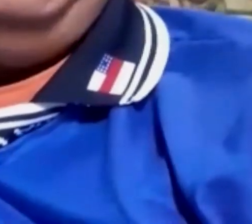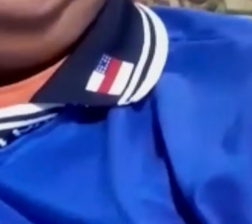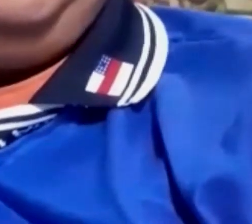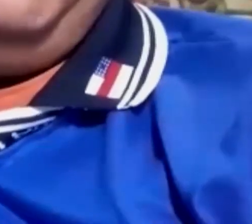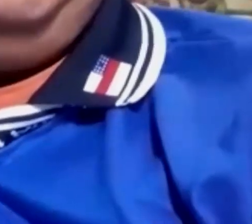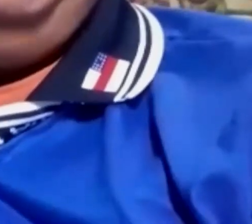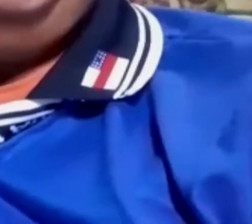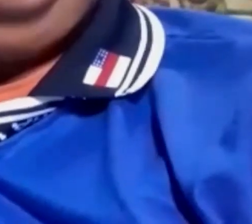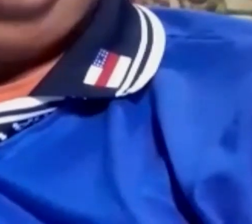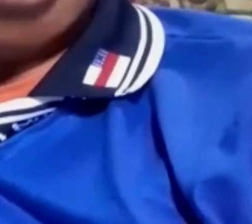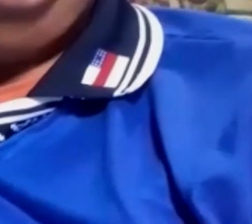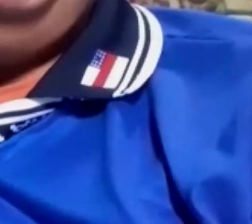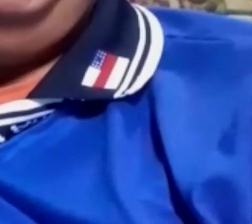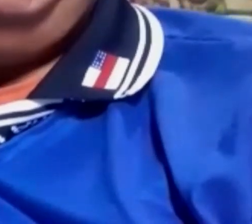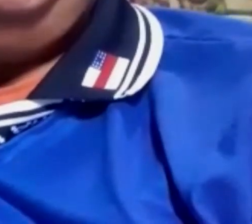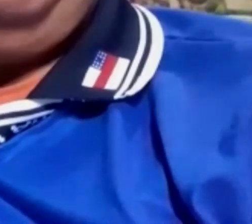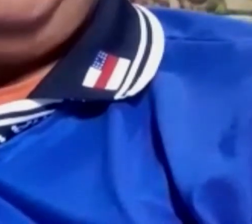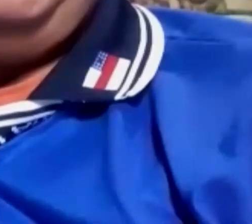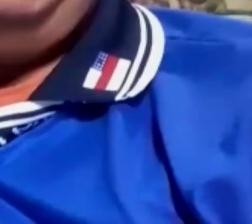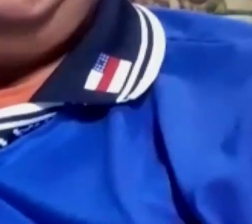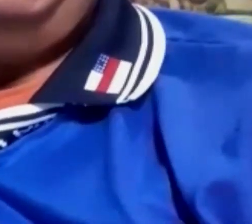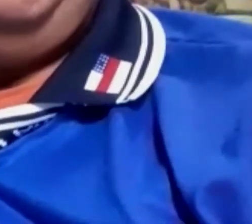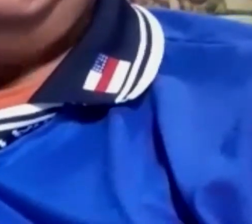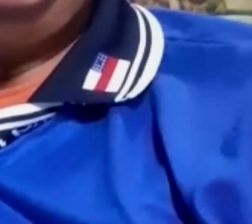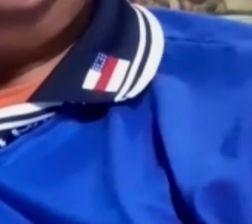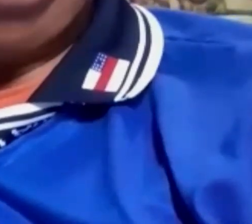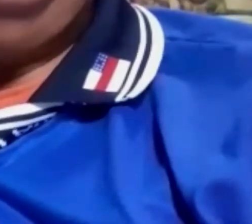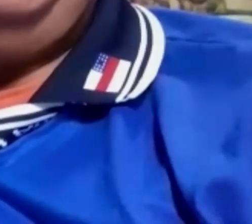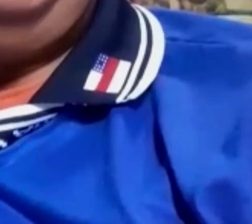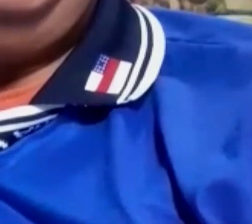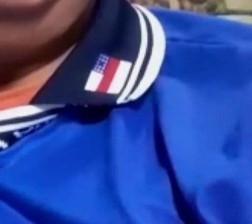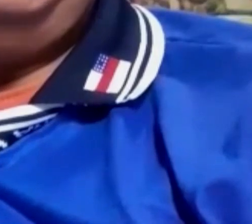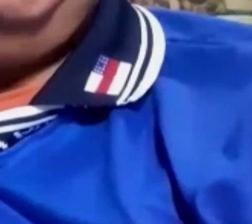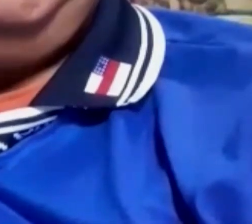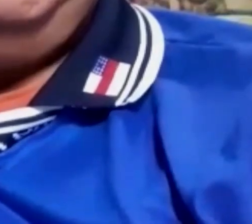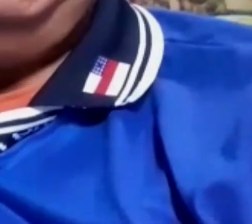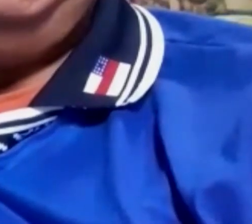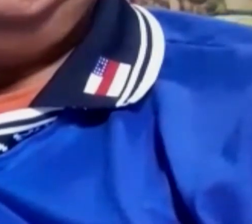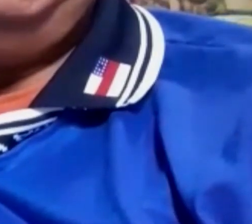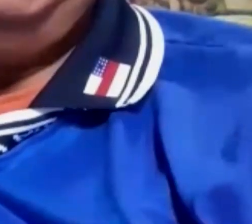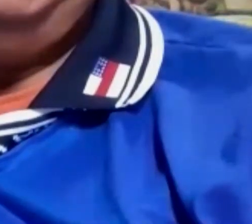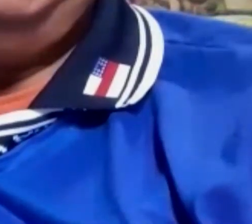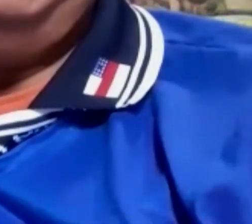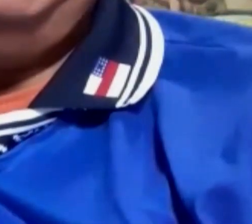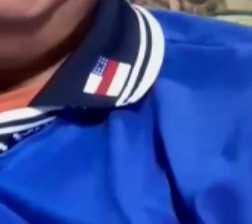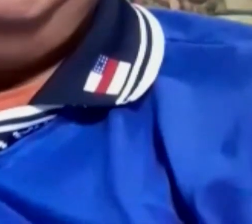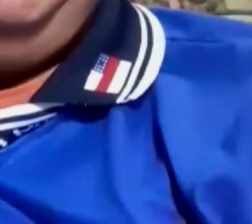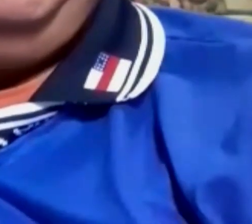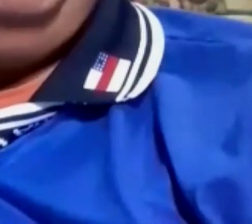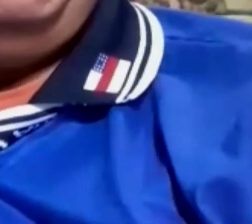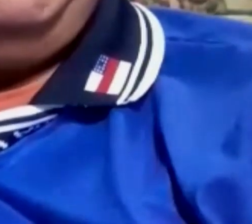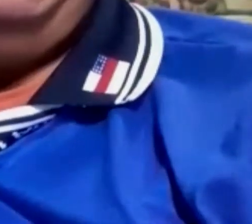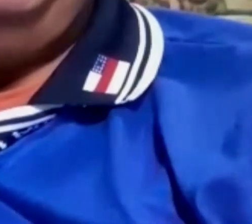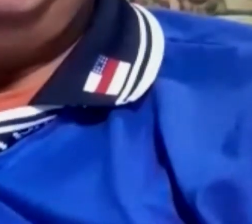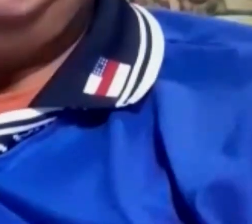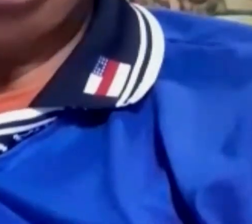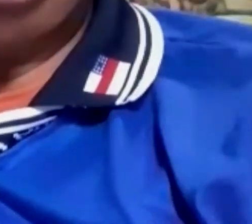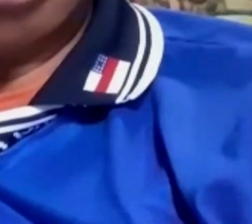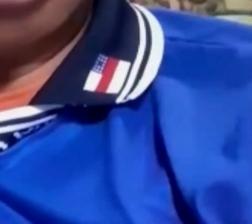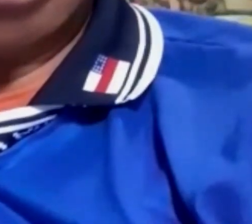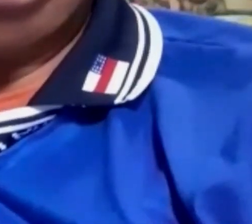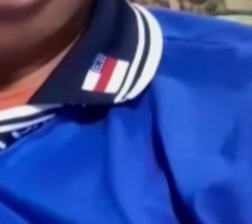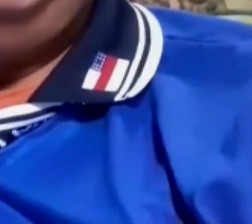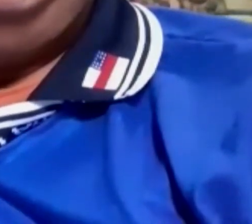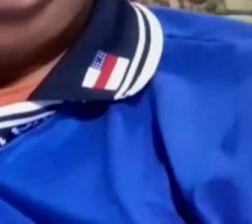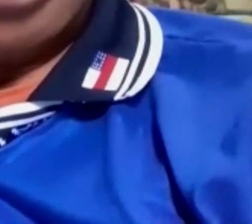Mas, no filme, você vai perceber que matemática vai além das paredes. Ela é aplicada no dia